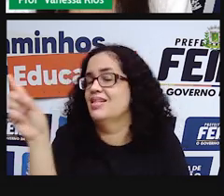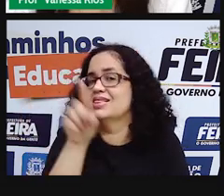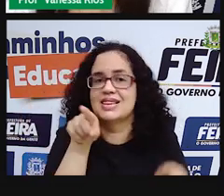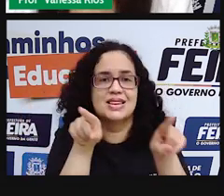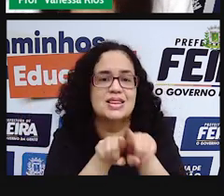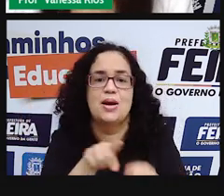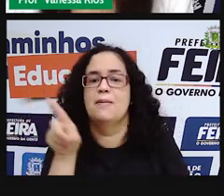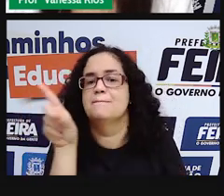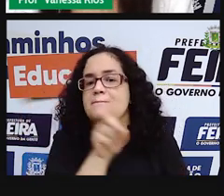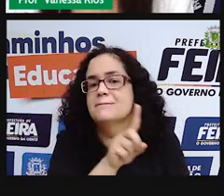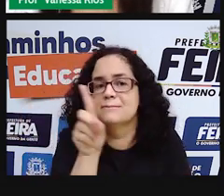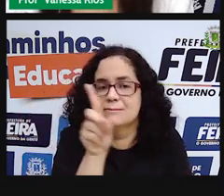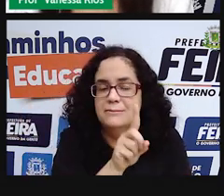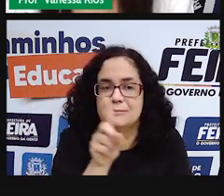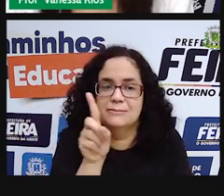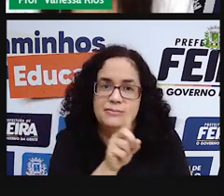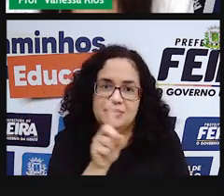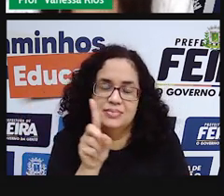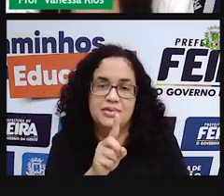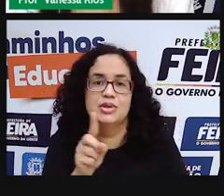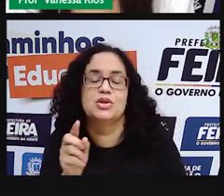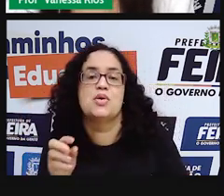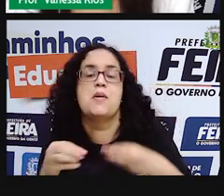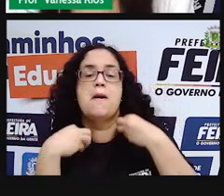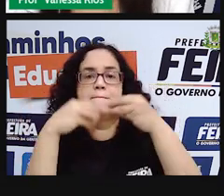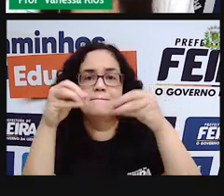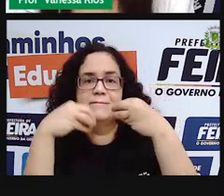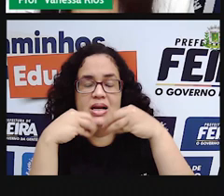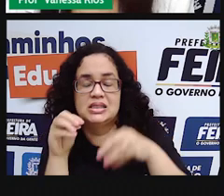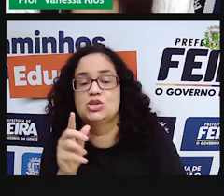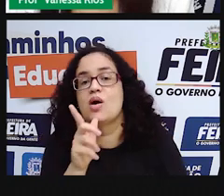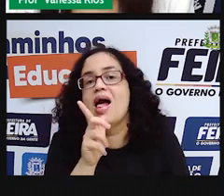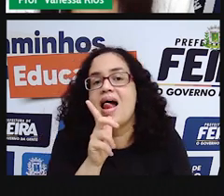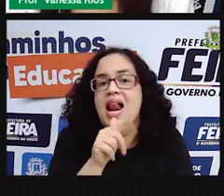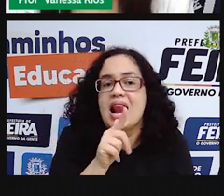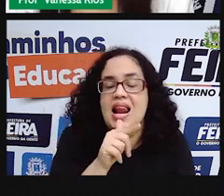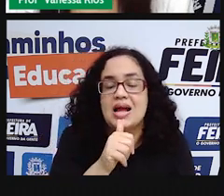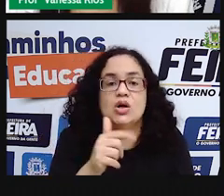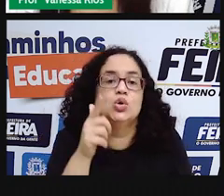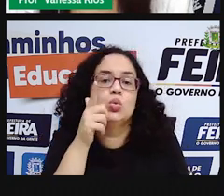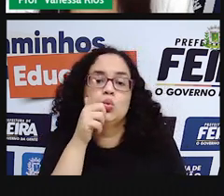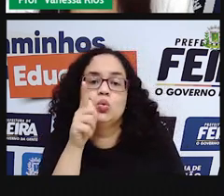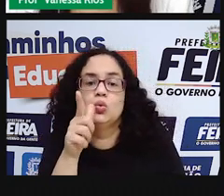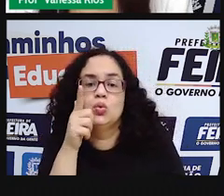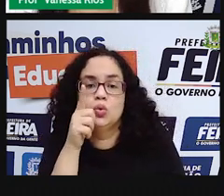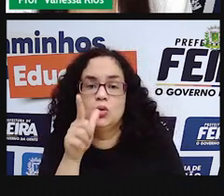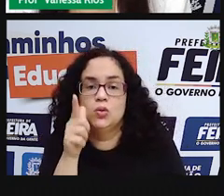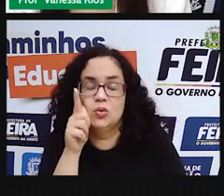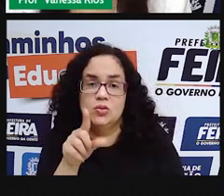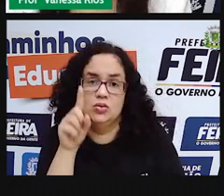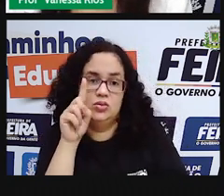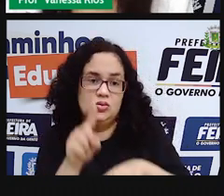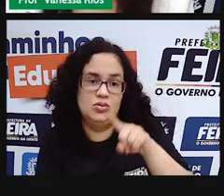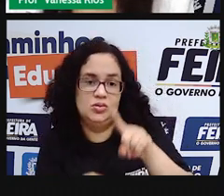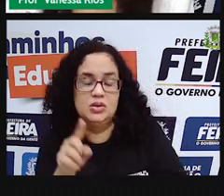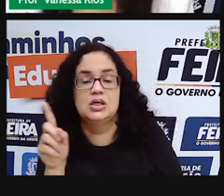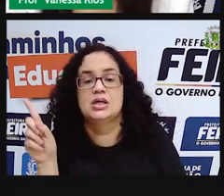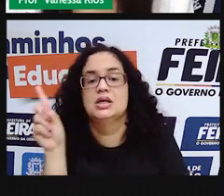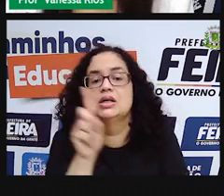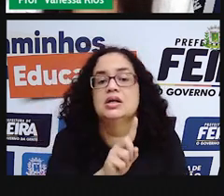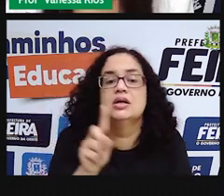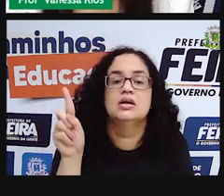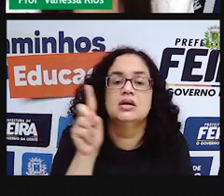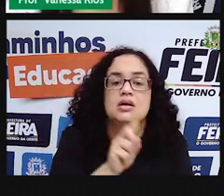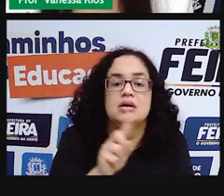Também não, não é? No plástico, quando a água não for capaz de passar pelo material. Não, a água